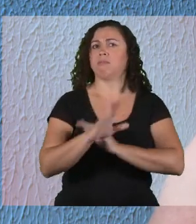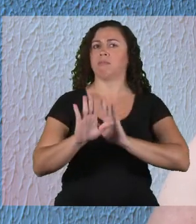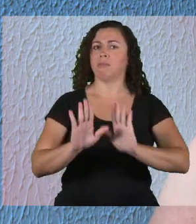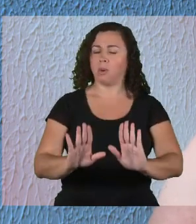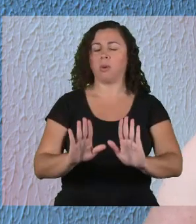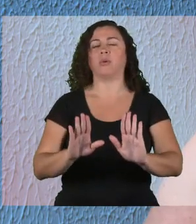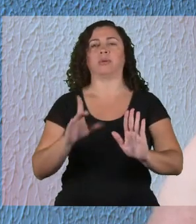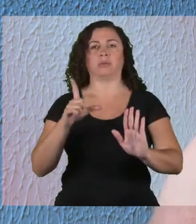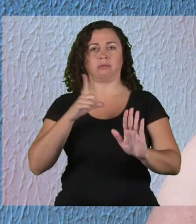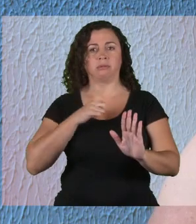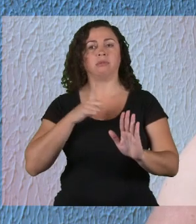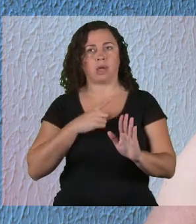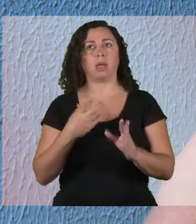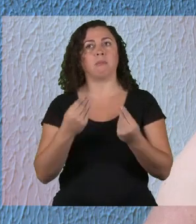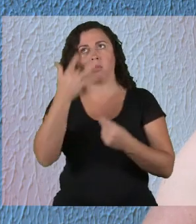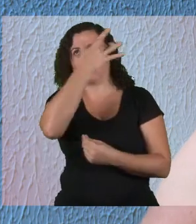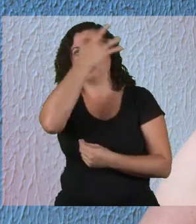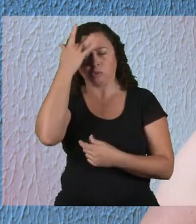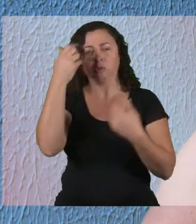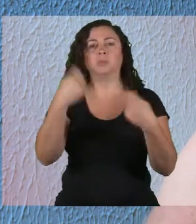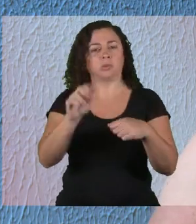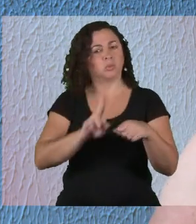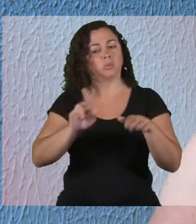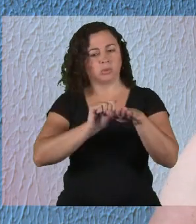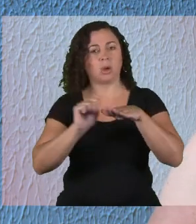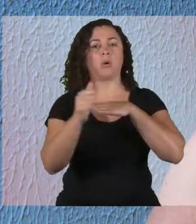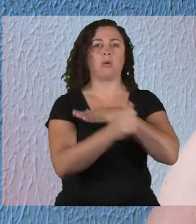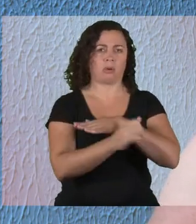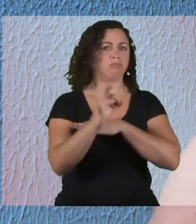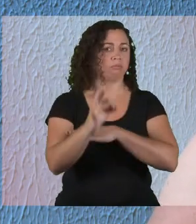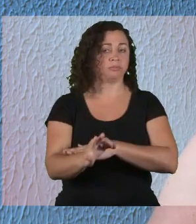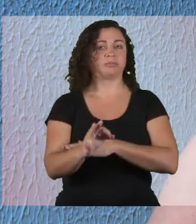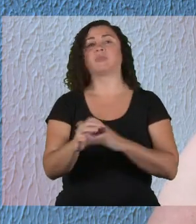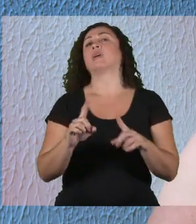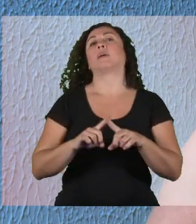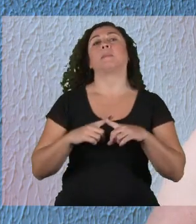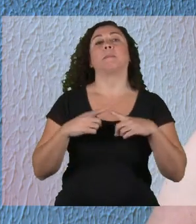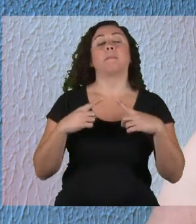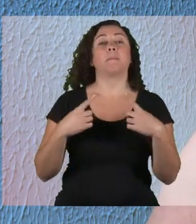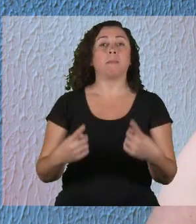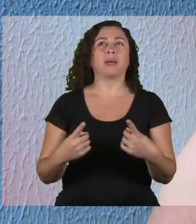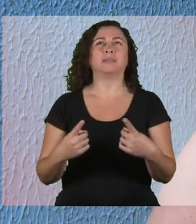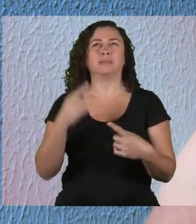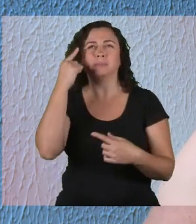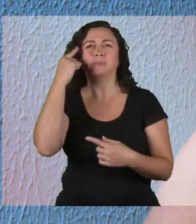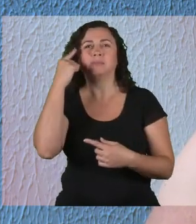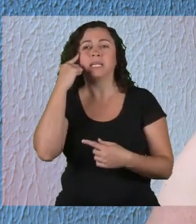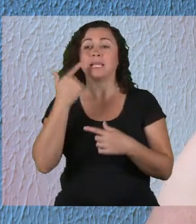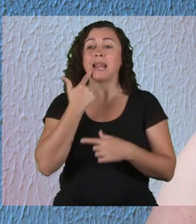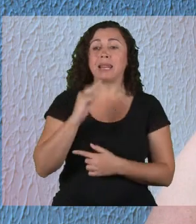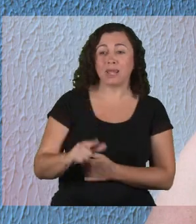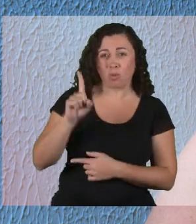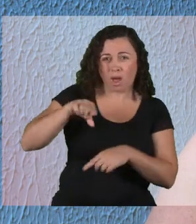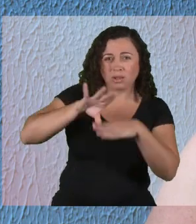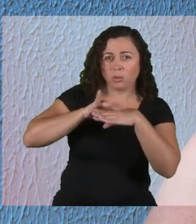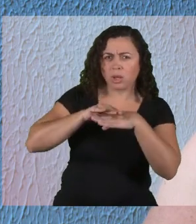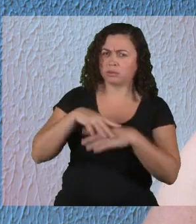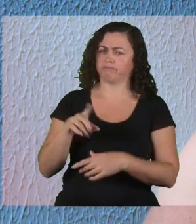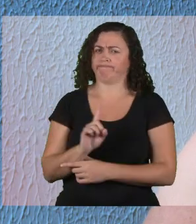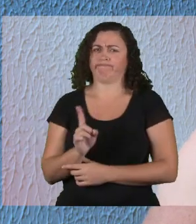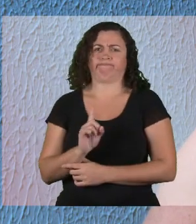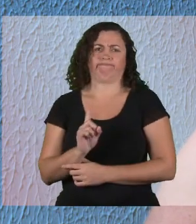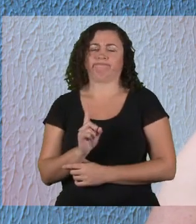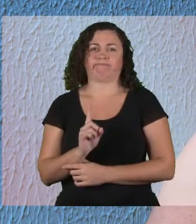especializado não seja produtivo e útil para uma parcela grande da população, mas não se pode tratar uma língua como